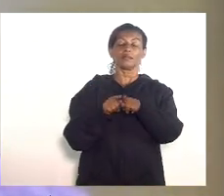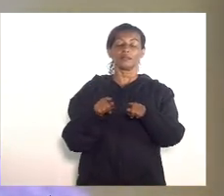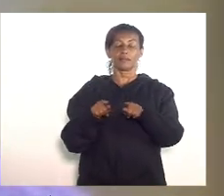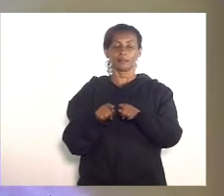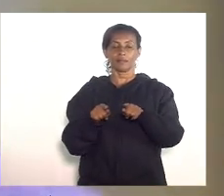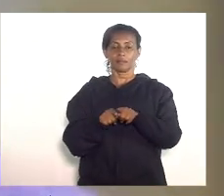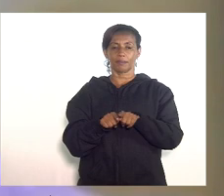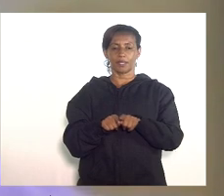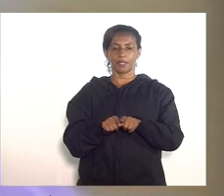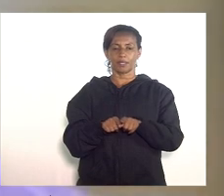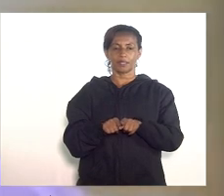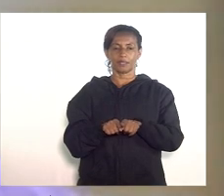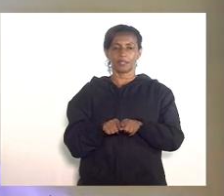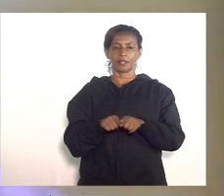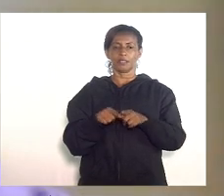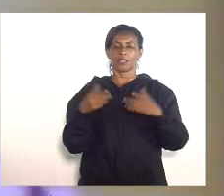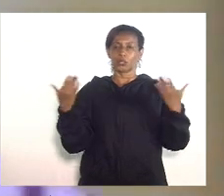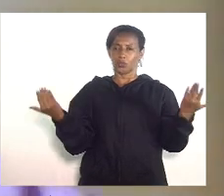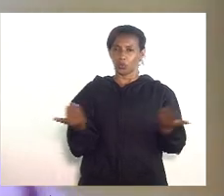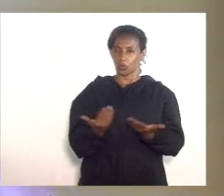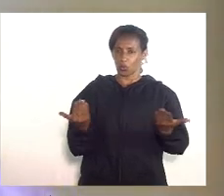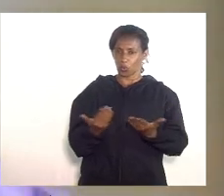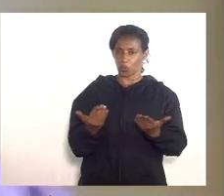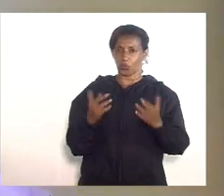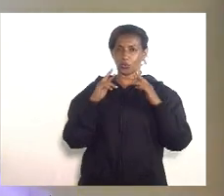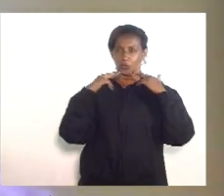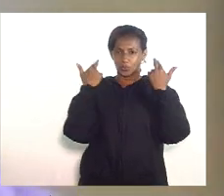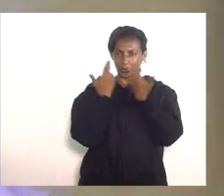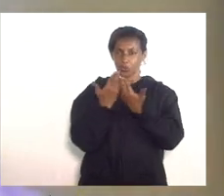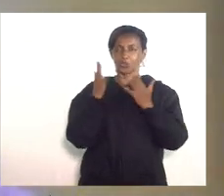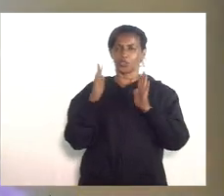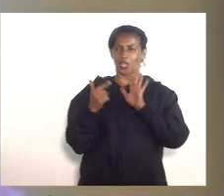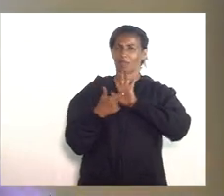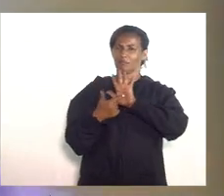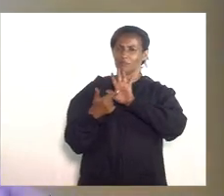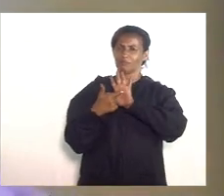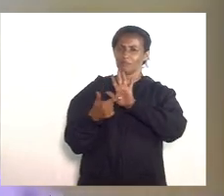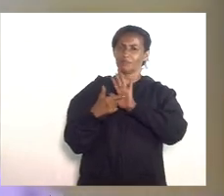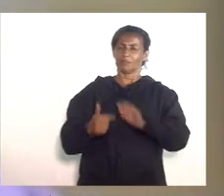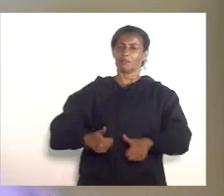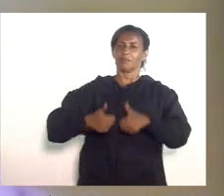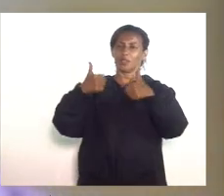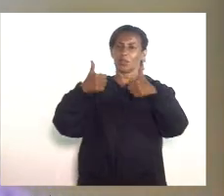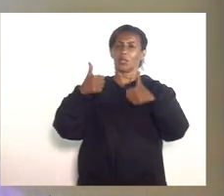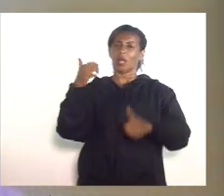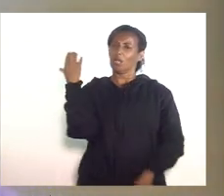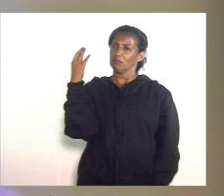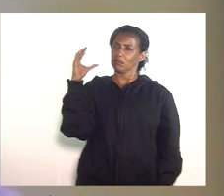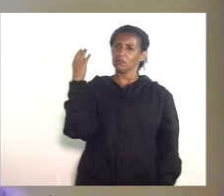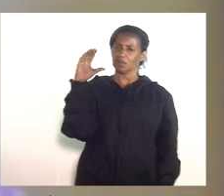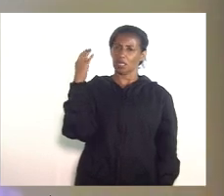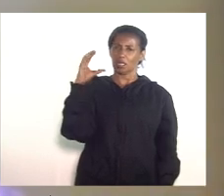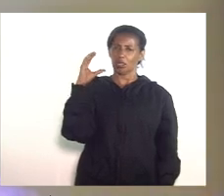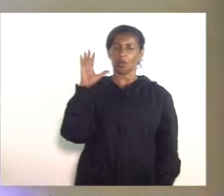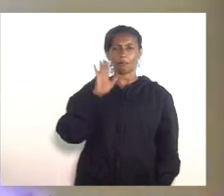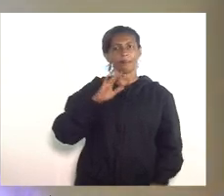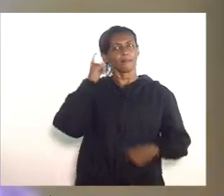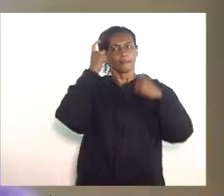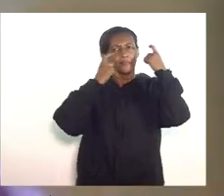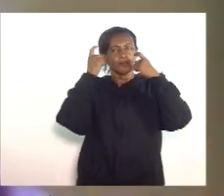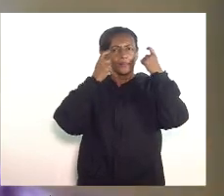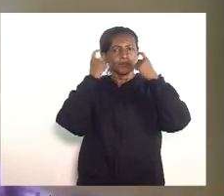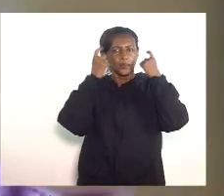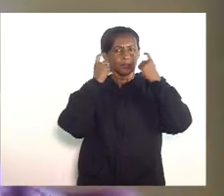na manifestação de hoje houve a apresentação de indicadores que melhoraram em Niterói a situação ainda é preocupante